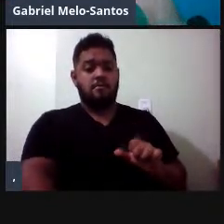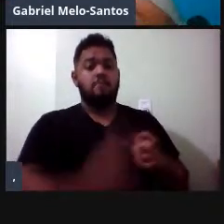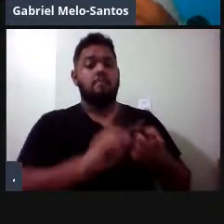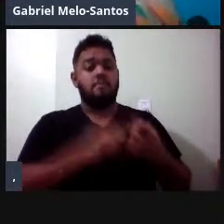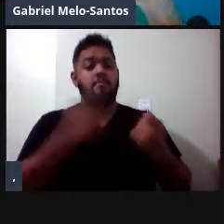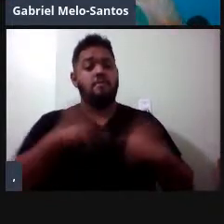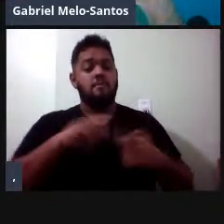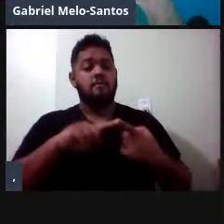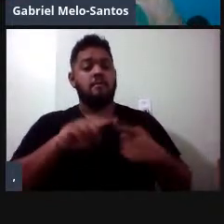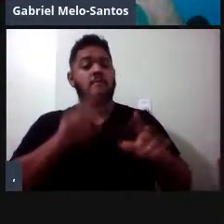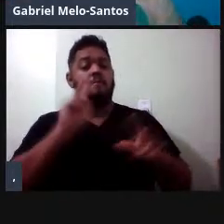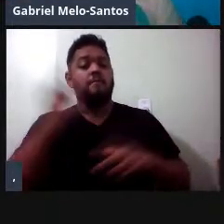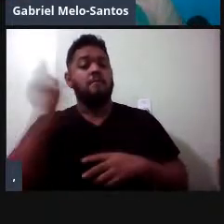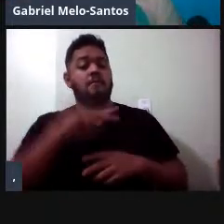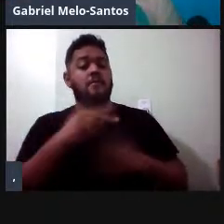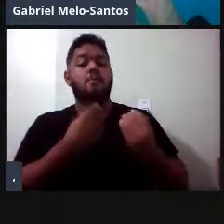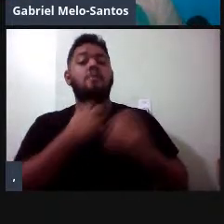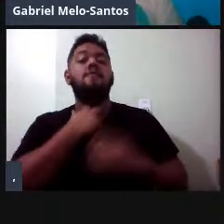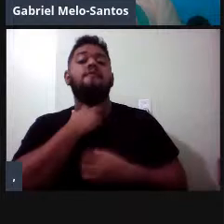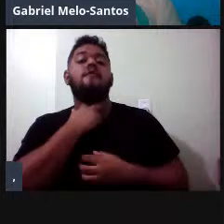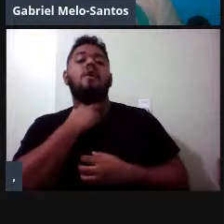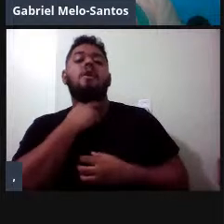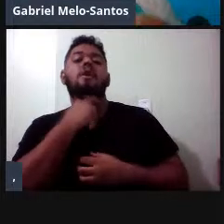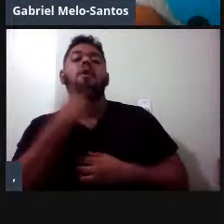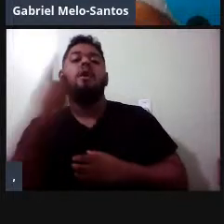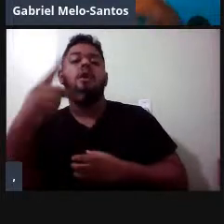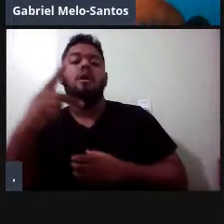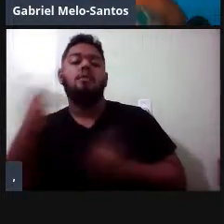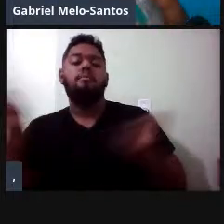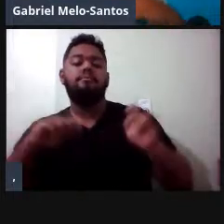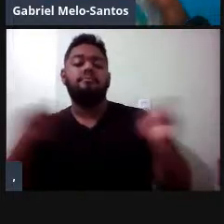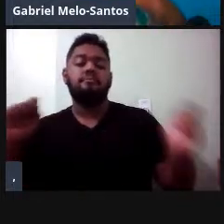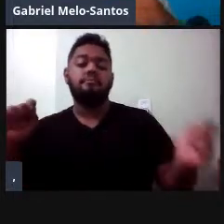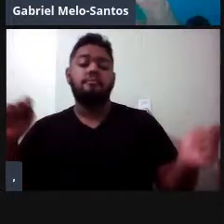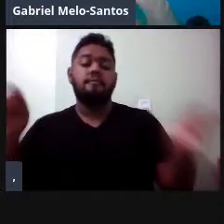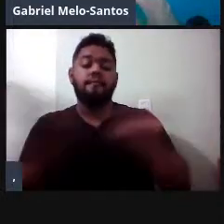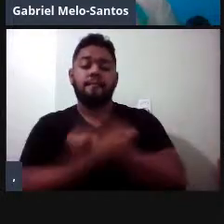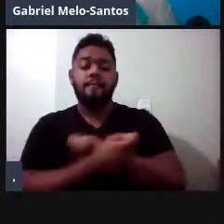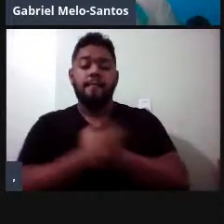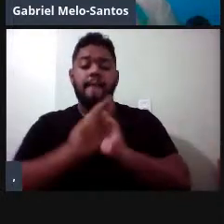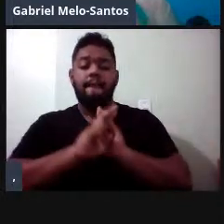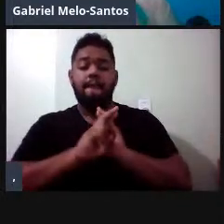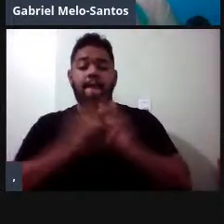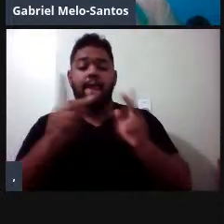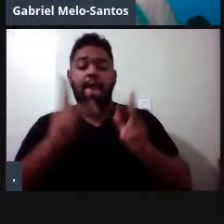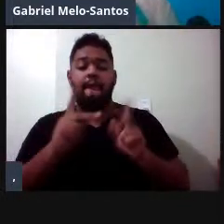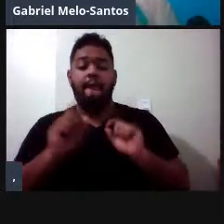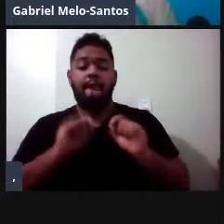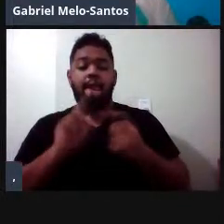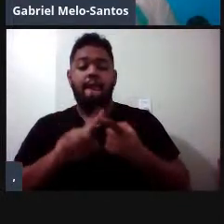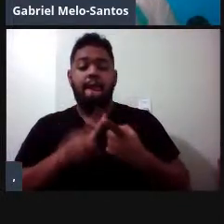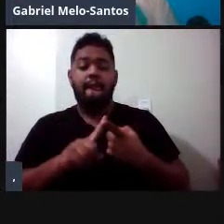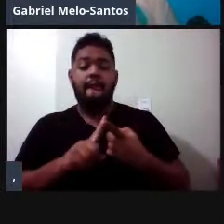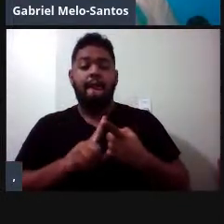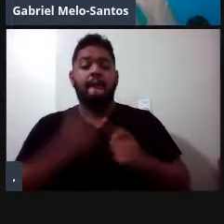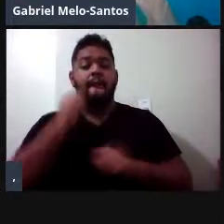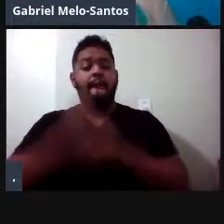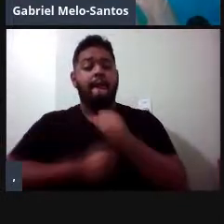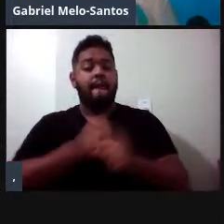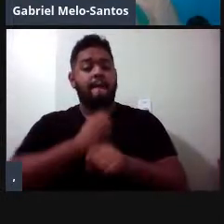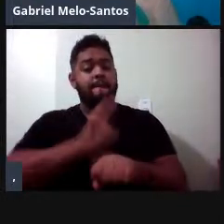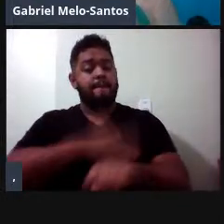para poder se adaptar a diferentes situações ao longo do ano, né?